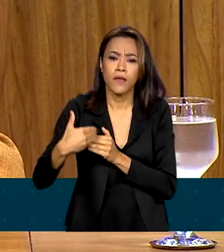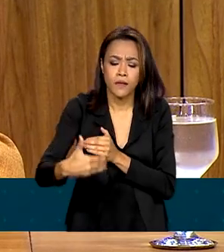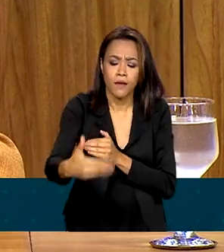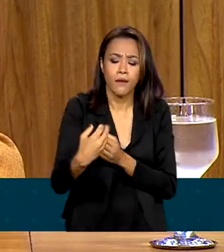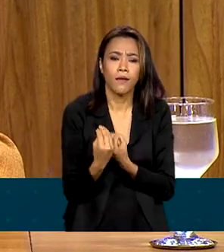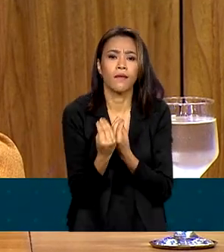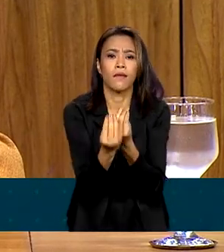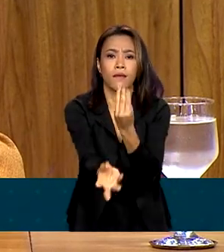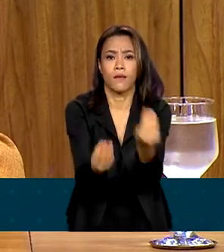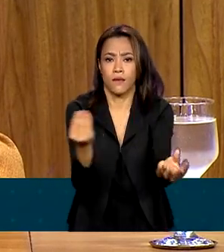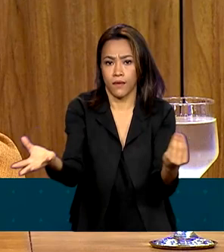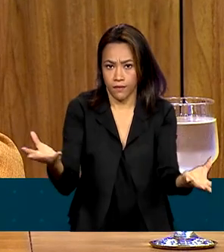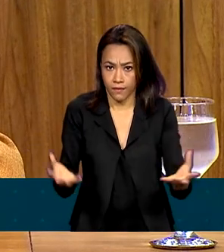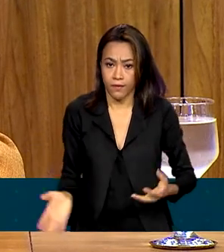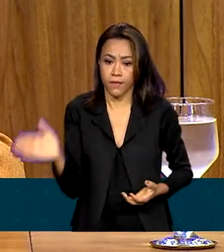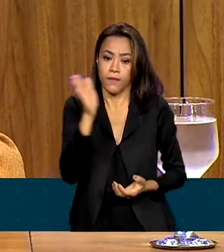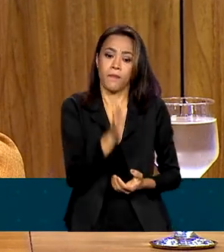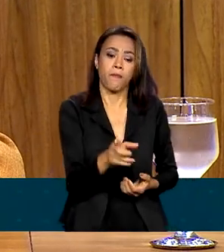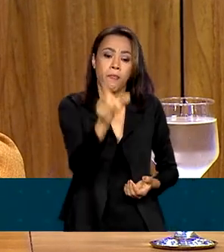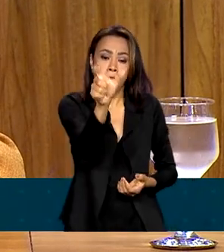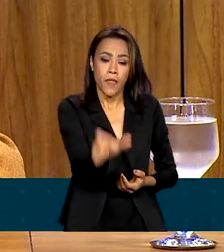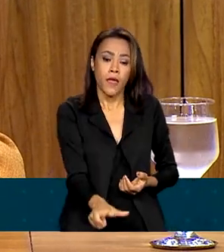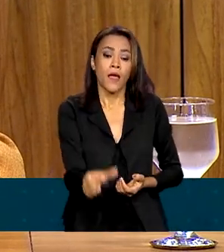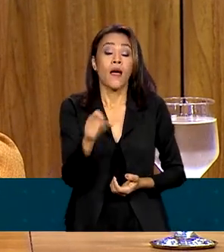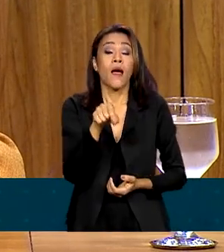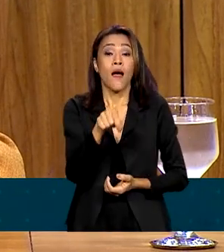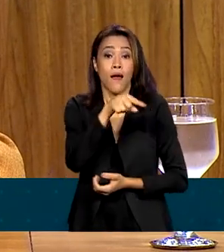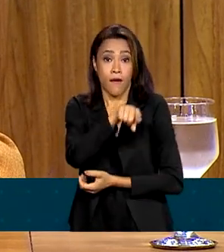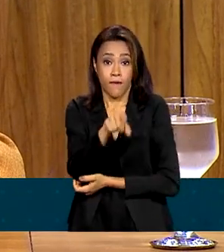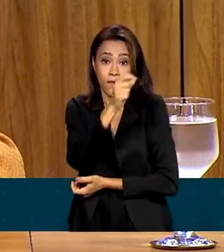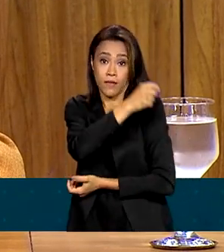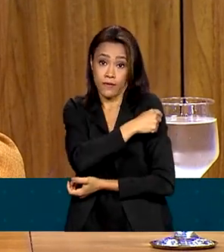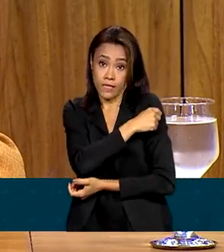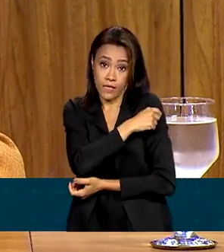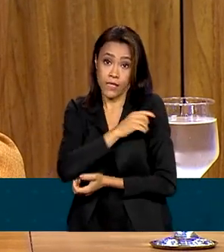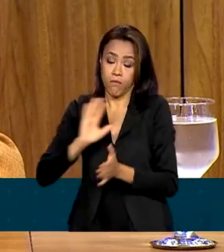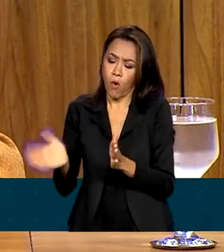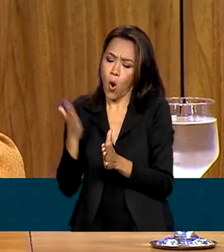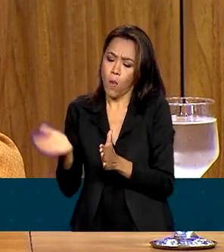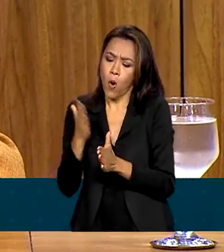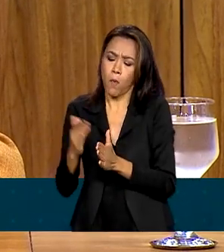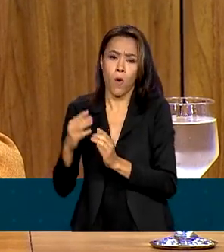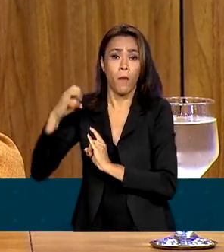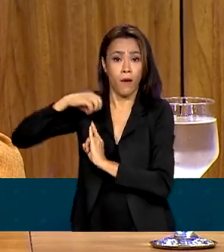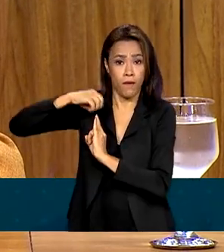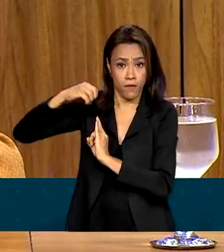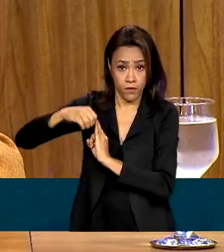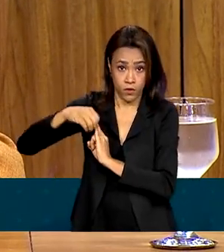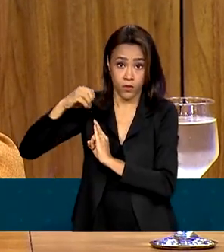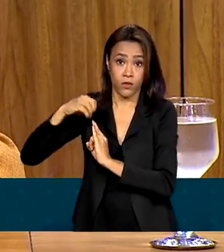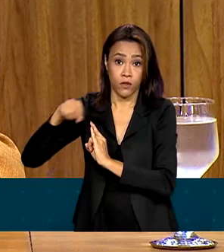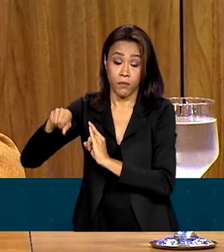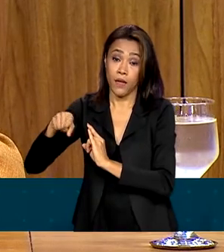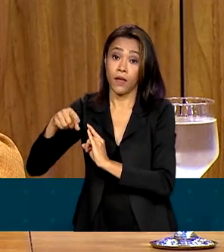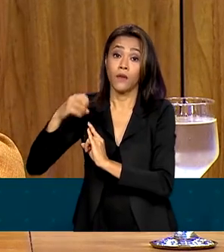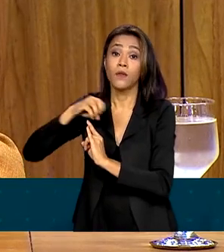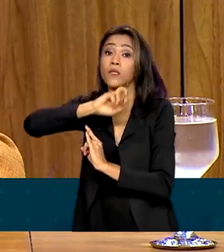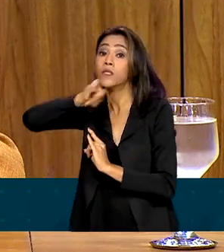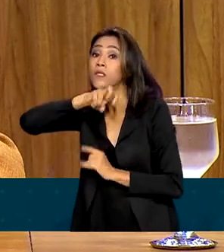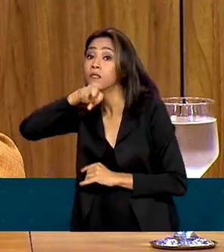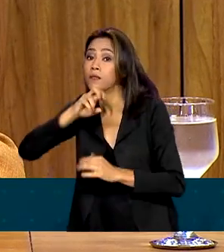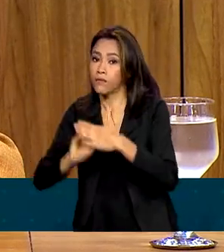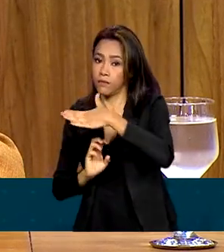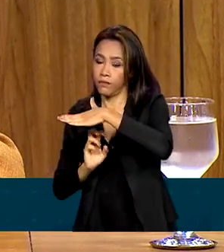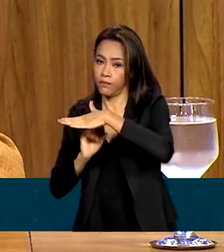em relação às vacinas produzidas pelo Instituto Butantan quanto da Pfizer, isso já está encaminhado.